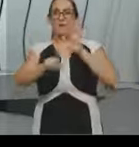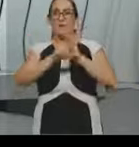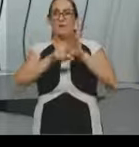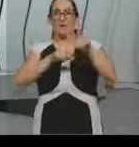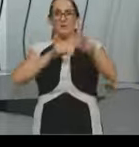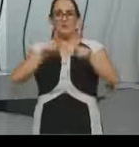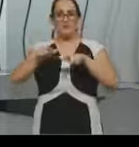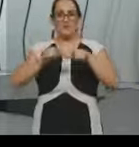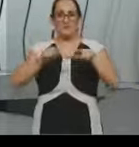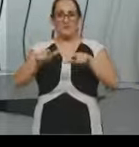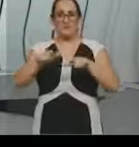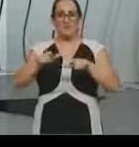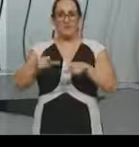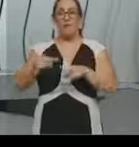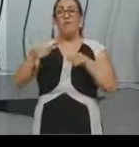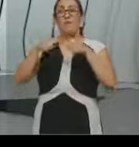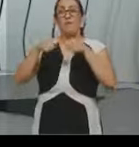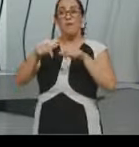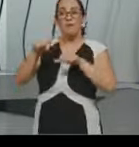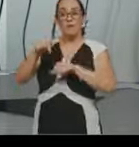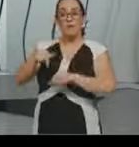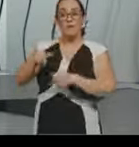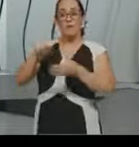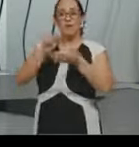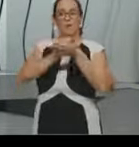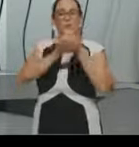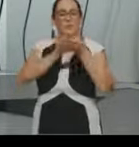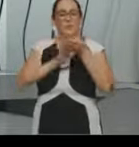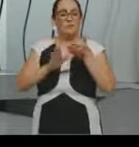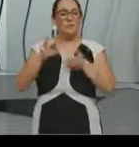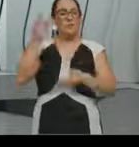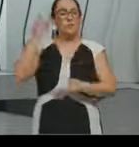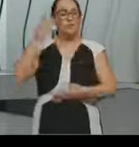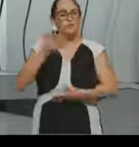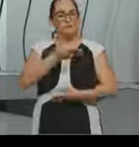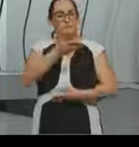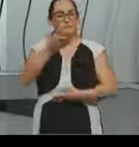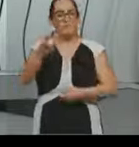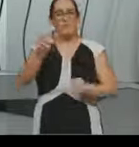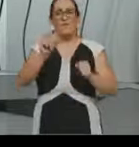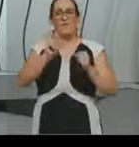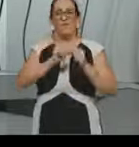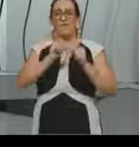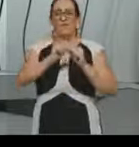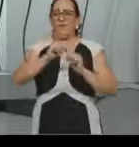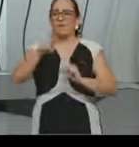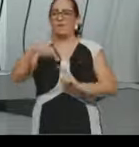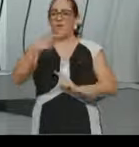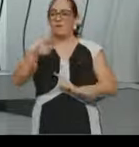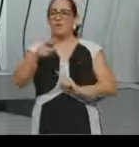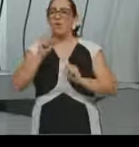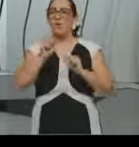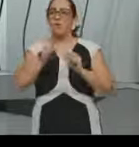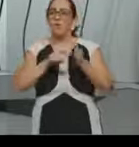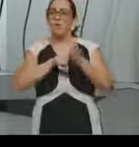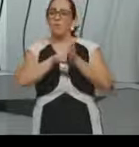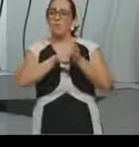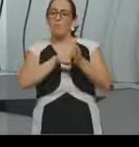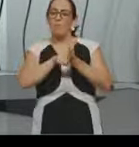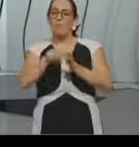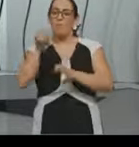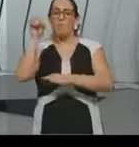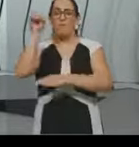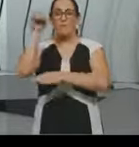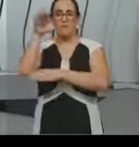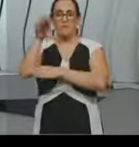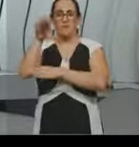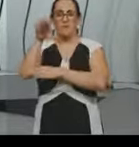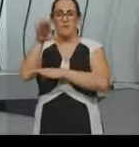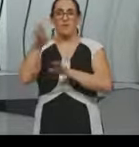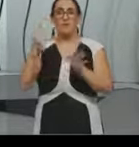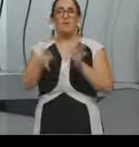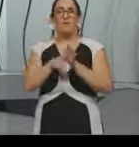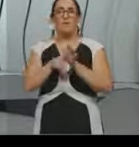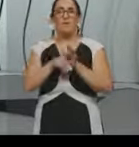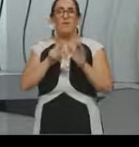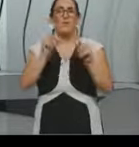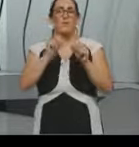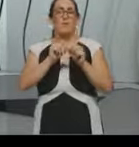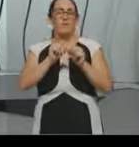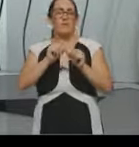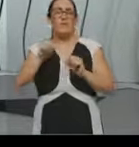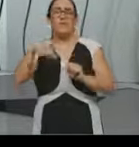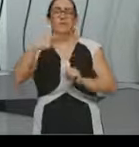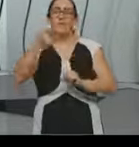Vou deixar uma questão para que você faça depois, né, você consulte o slide lá no site do Estúdio em Casa, faça essa questão e uma outra